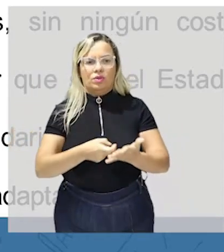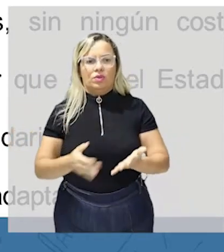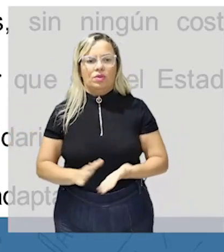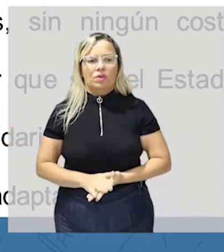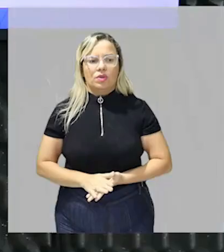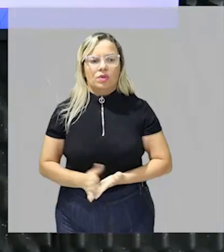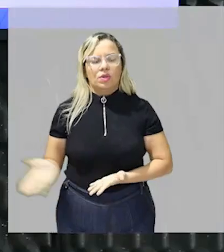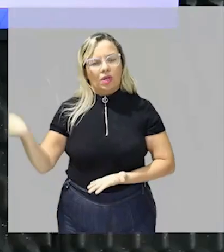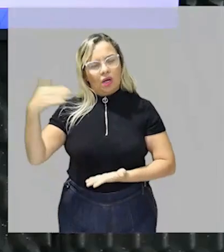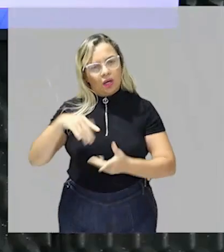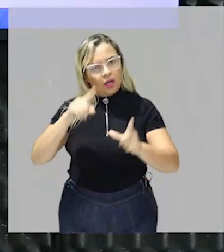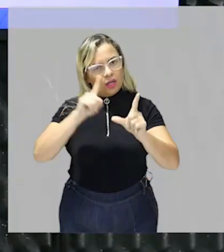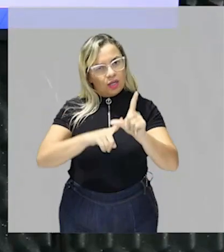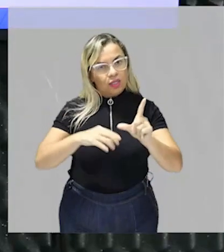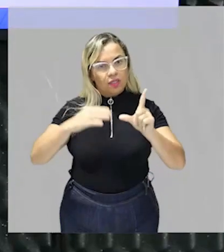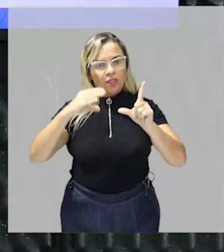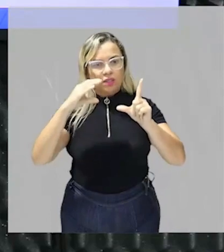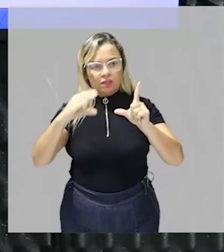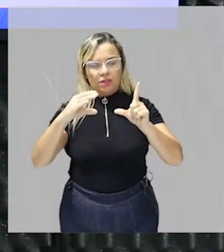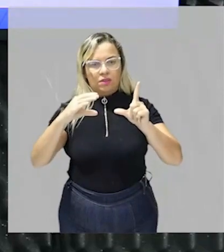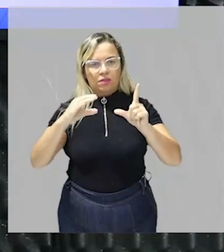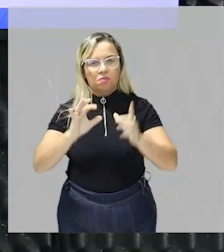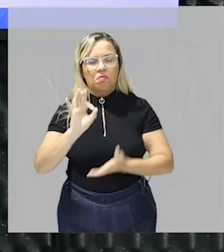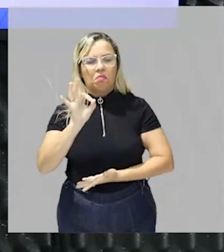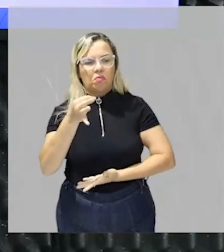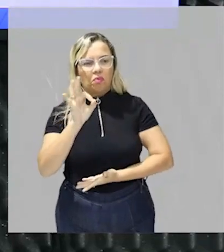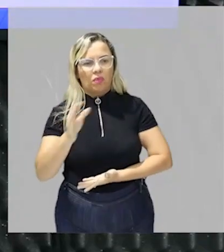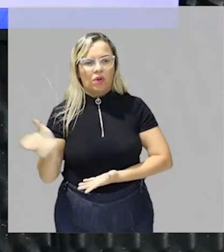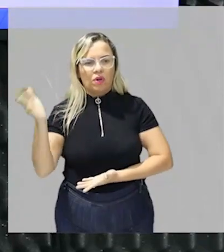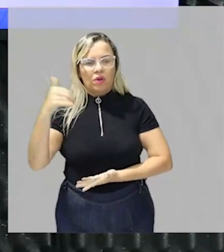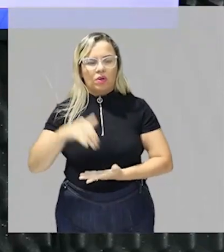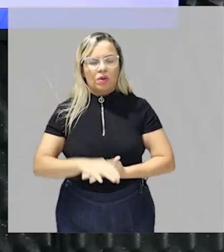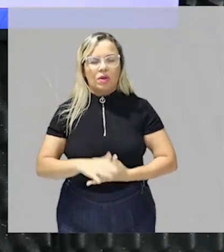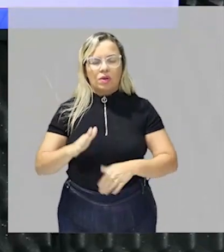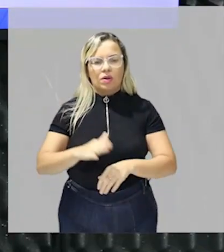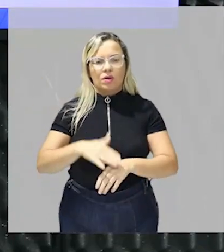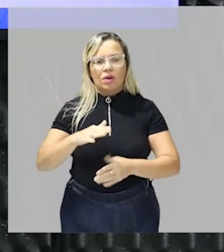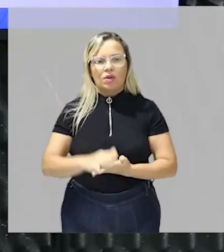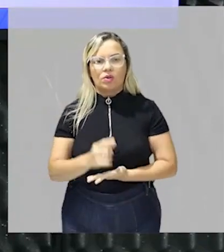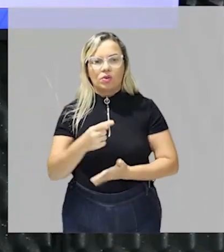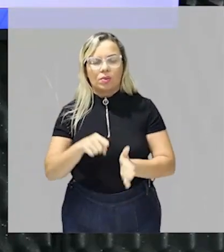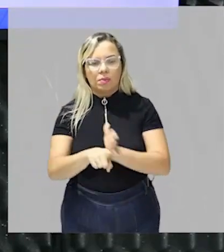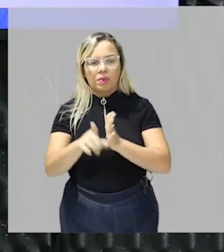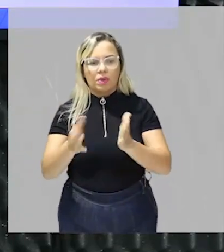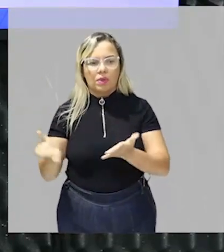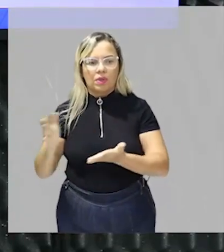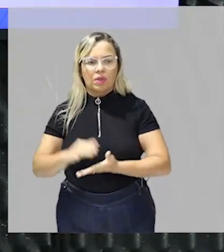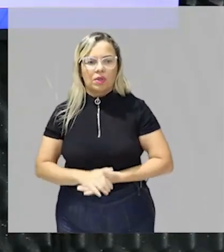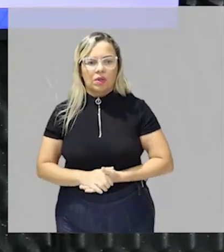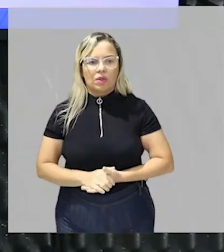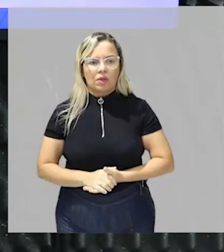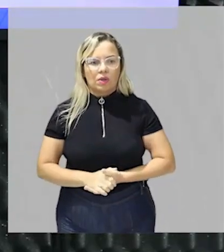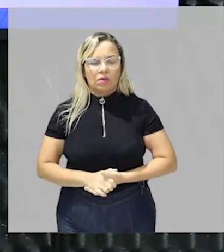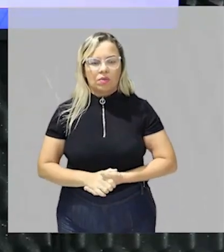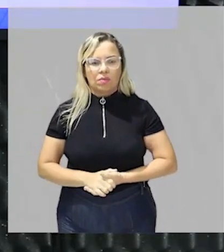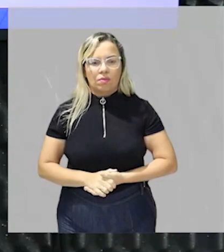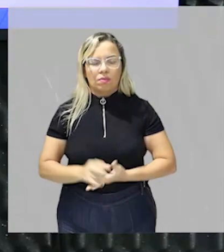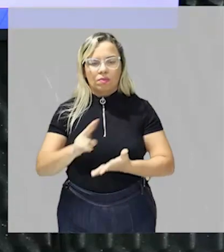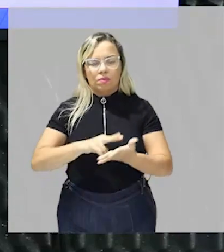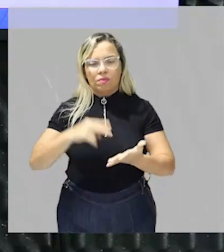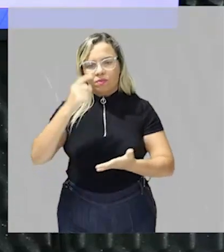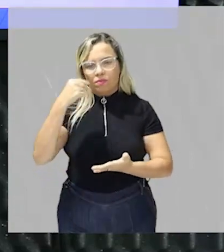alternativa correta alternativa C vamos ver aqui mais uma questão Orlando Goicotiea